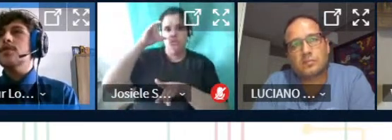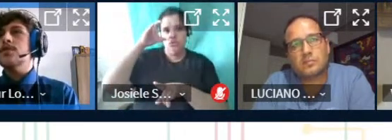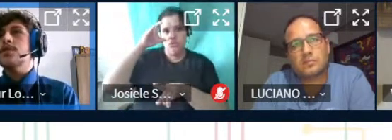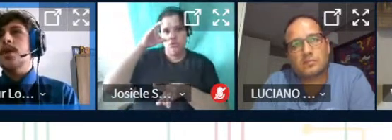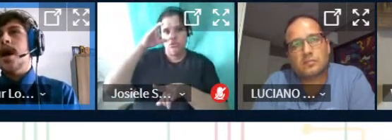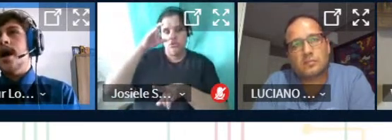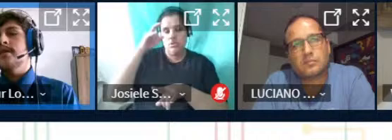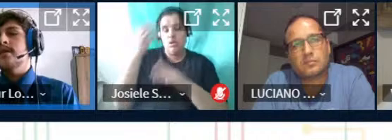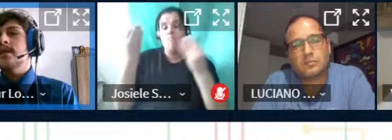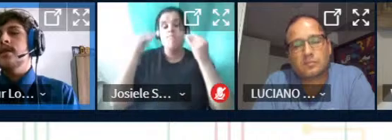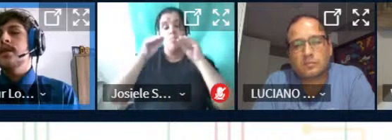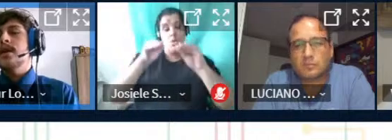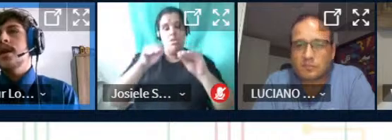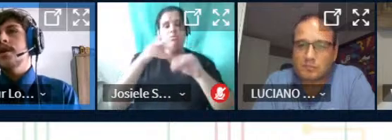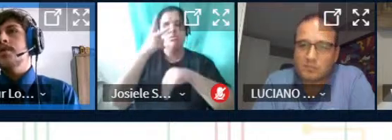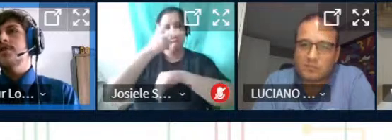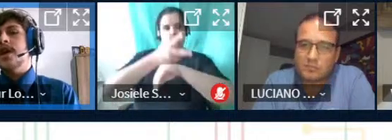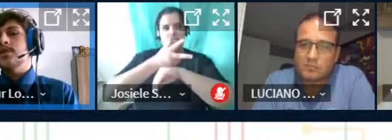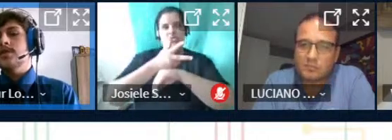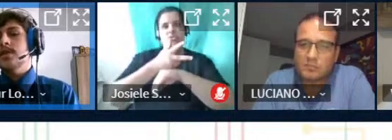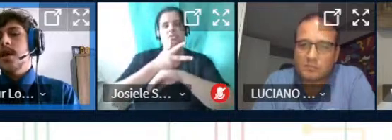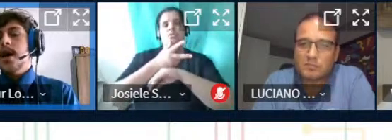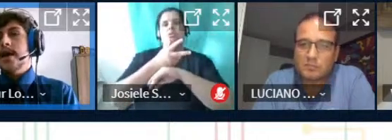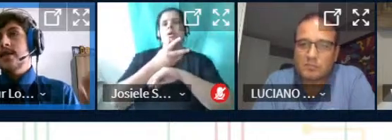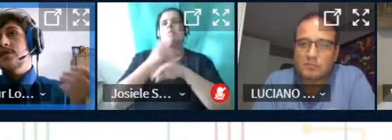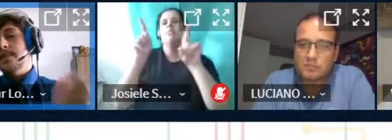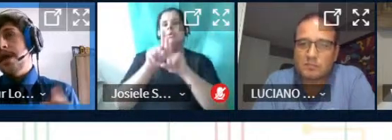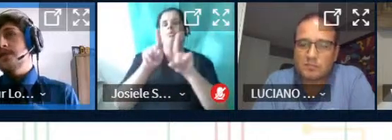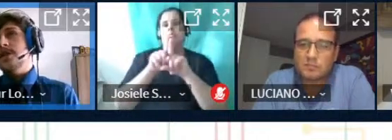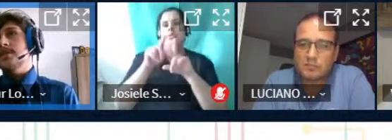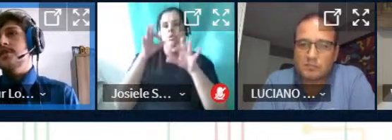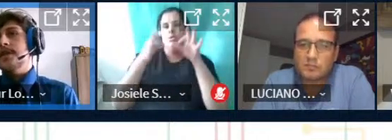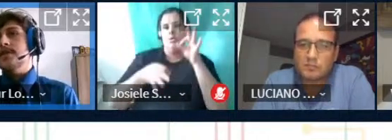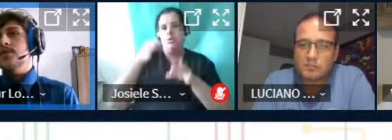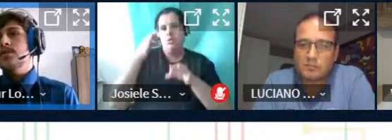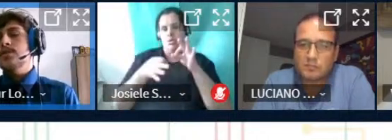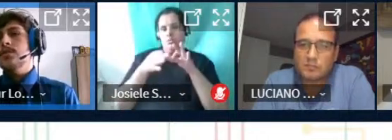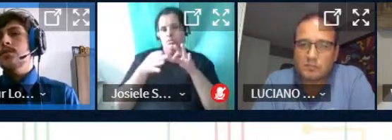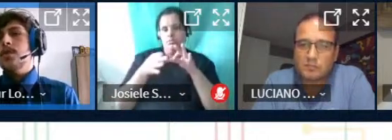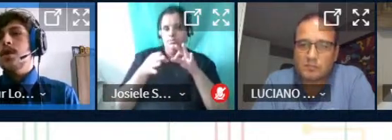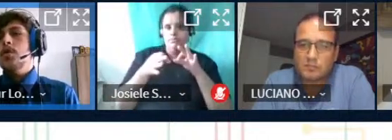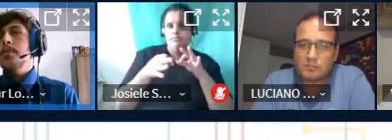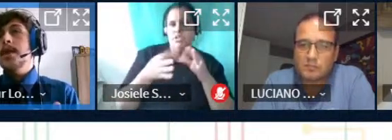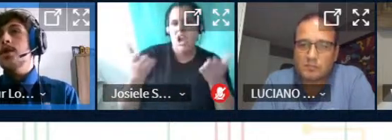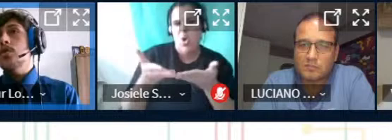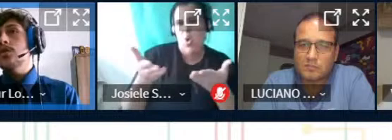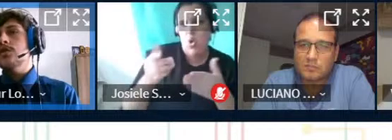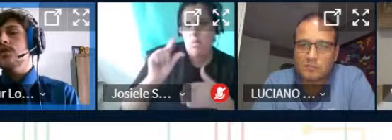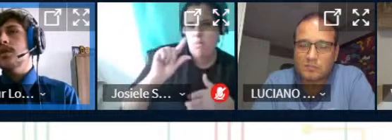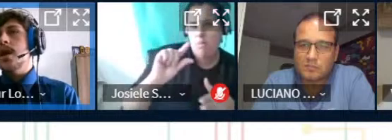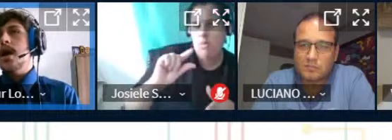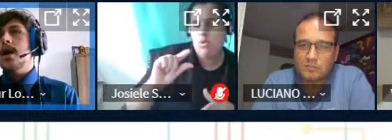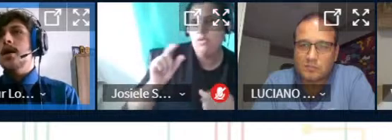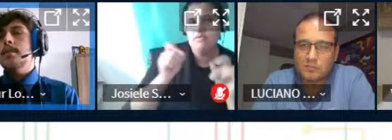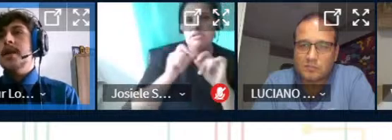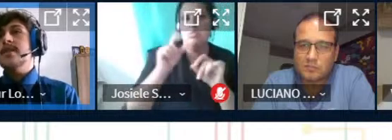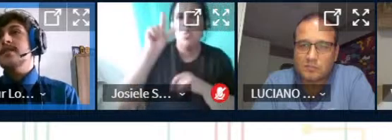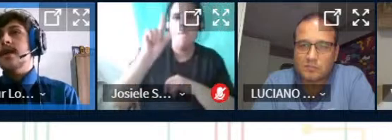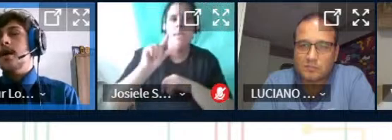publicou todos os nossos tutoriais e projetos recentemente a gente fez um mini curso